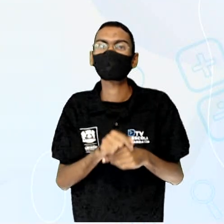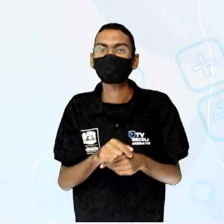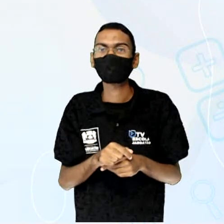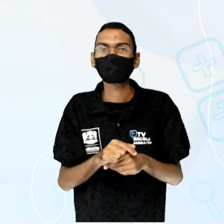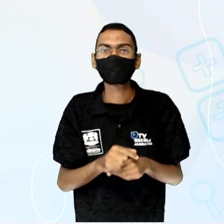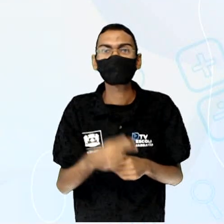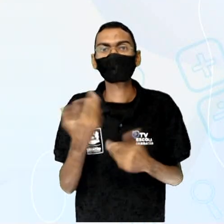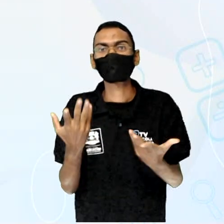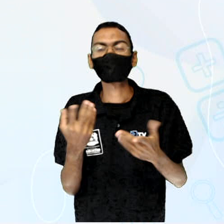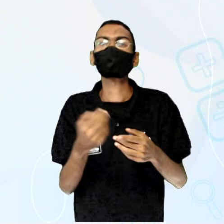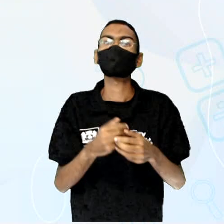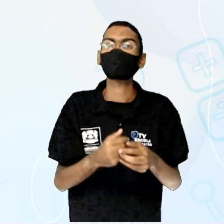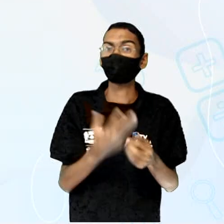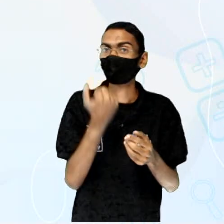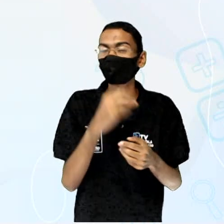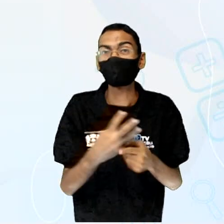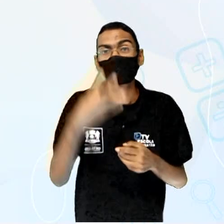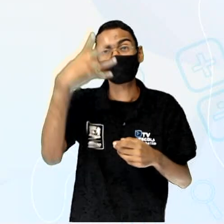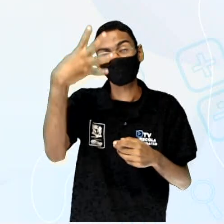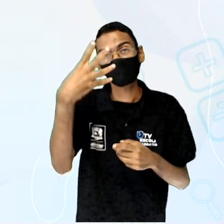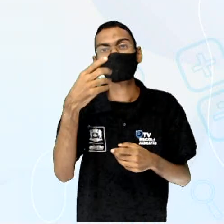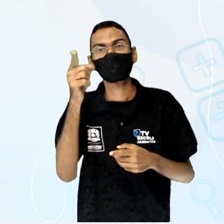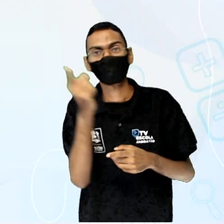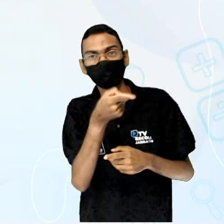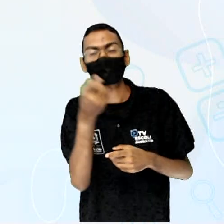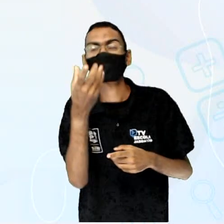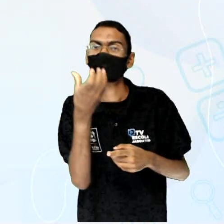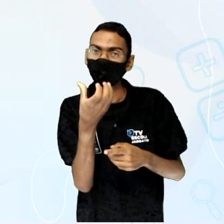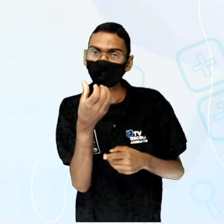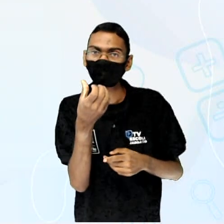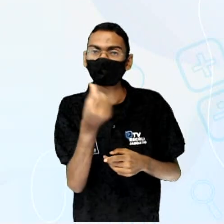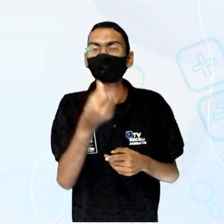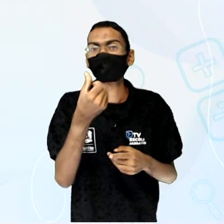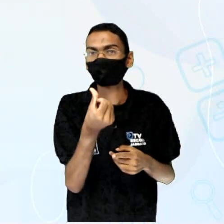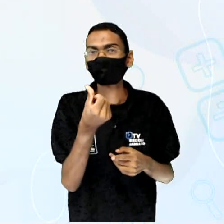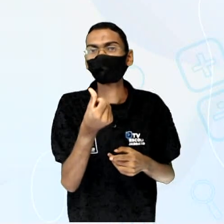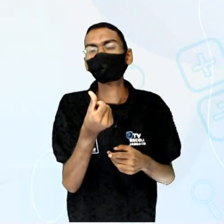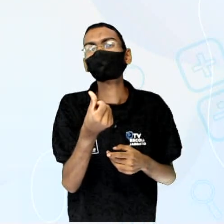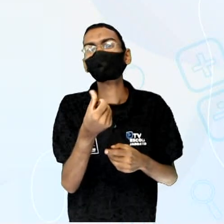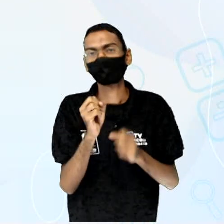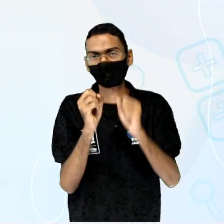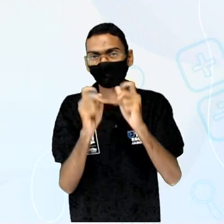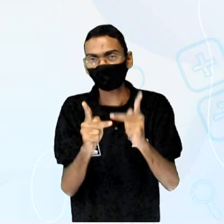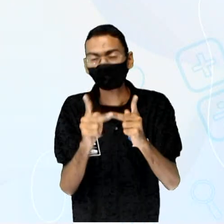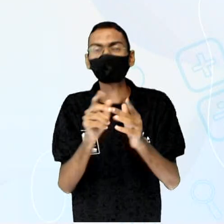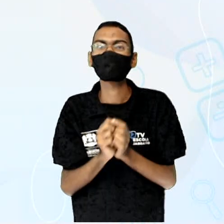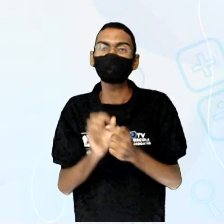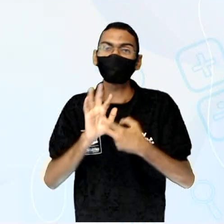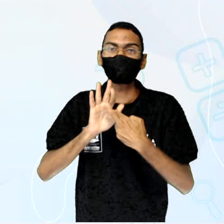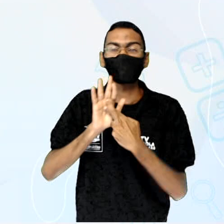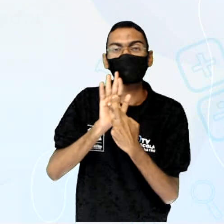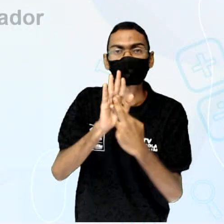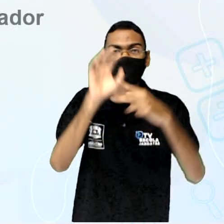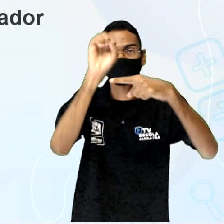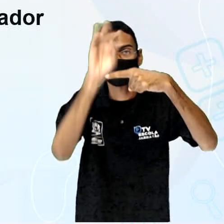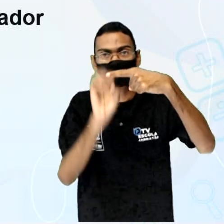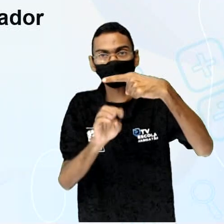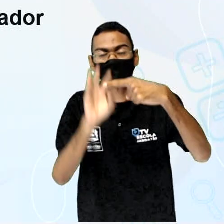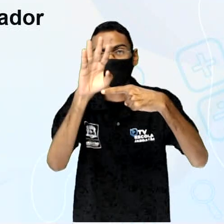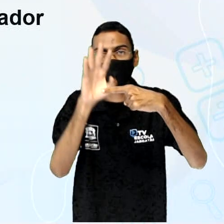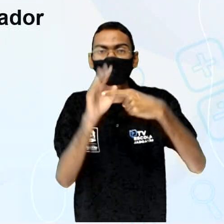Bom, vamos representar a parte comida por Magali em forma de fração. Nós temos